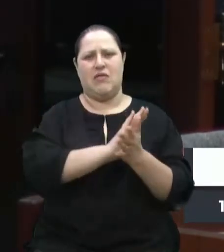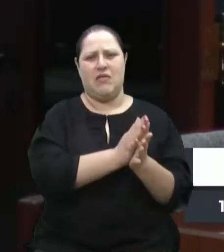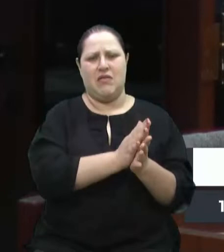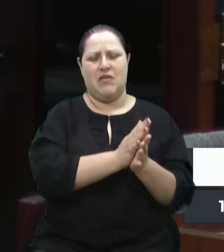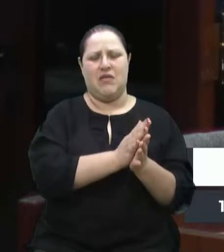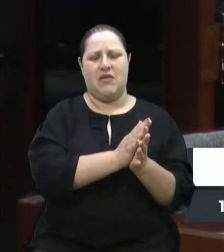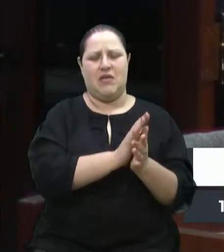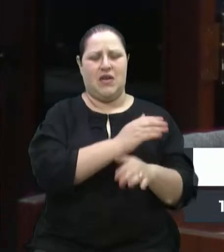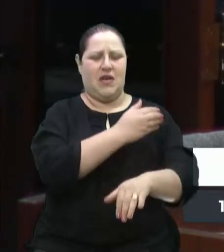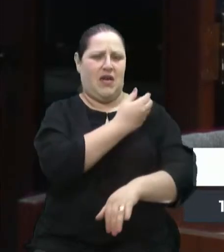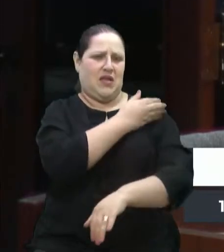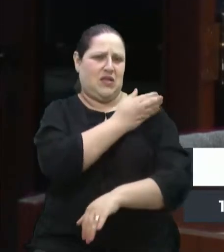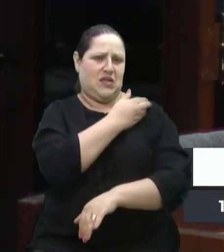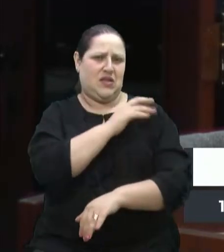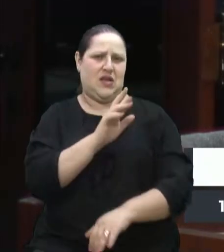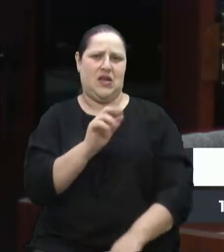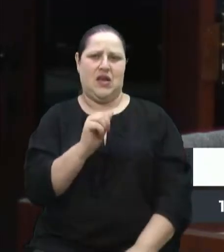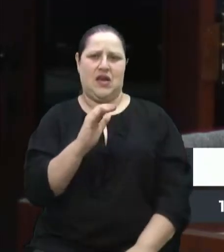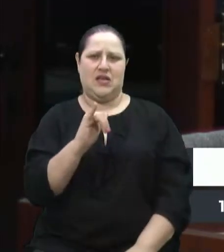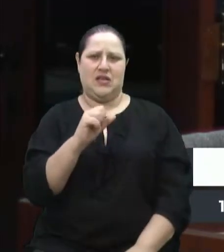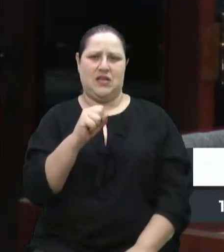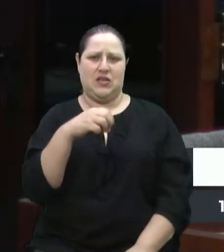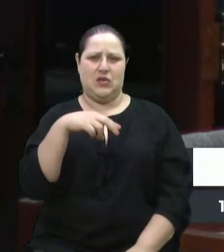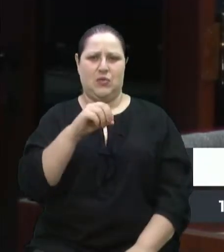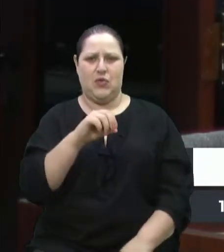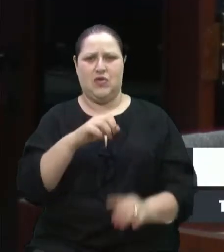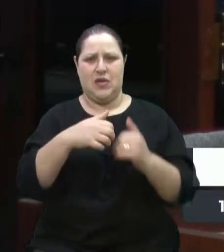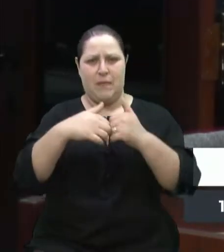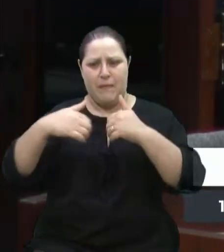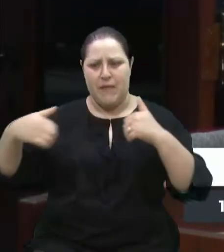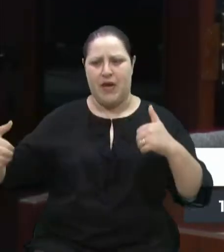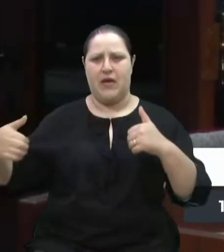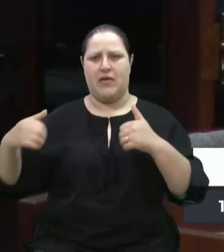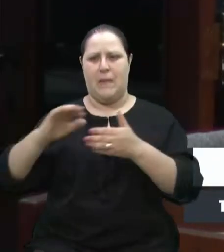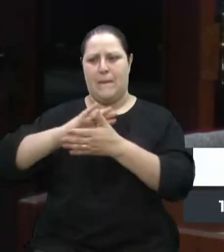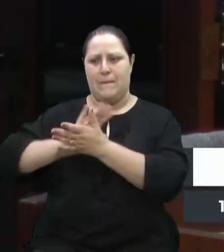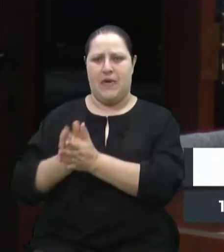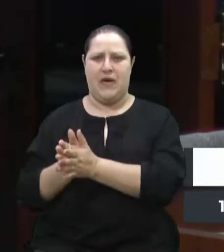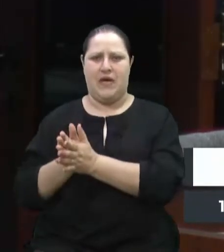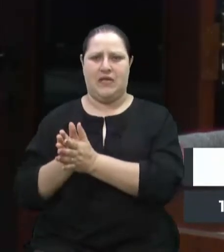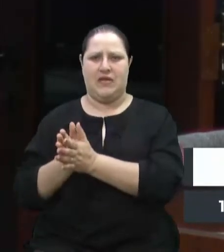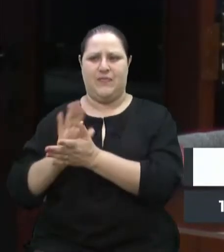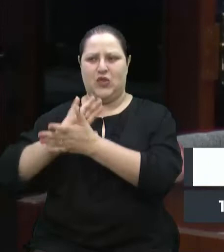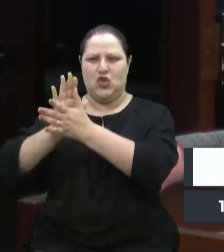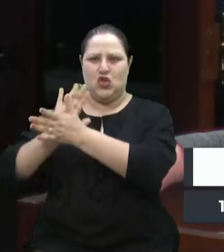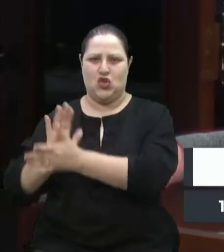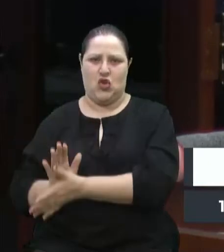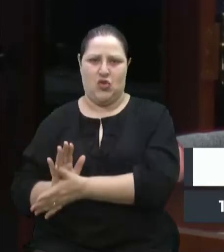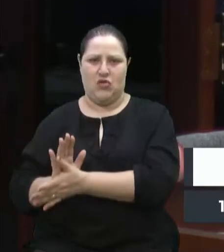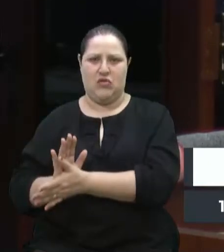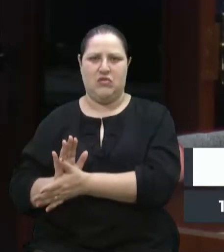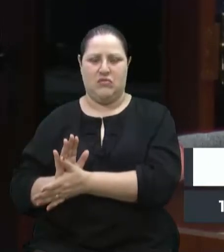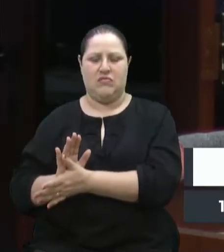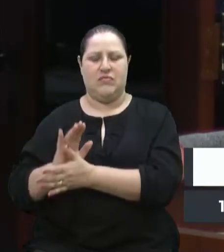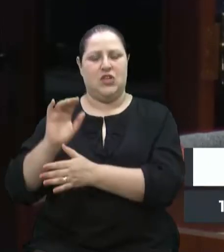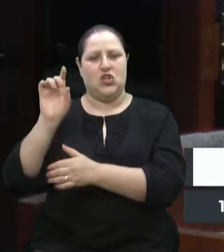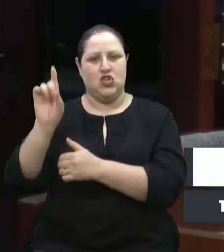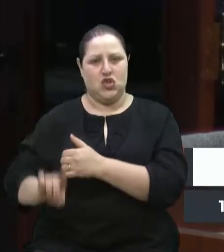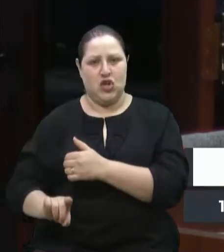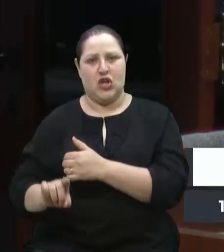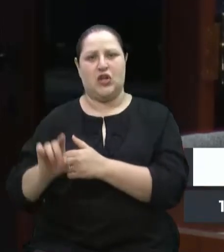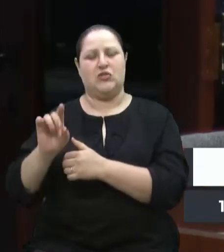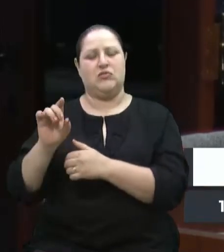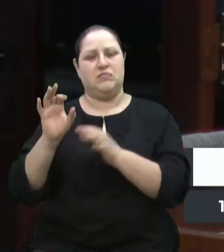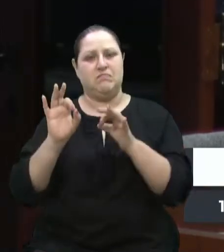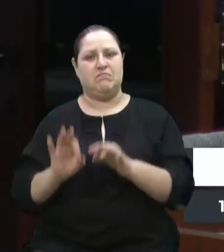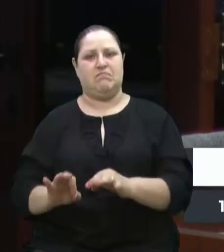destrói. Destrói a autoestima, destrói possibilidades e destrói a garantia de direito digno, de